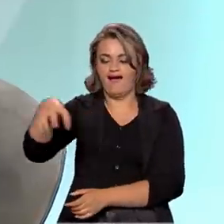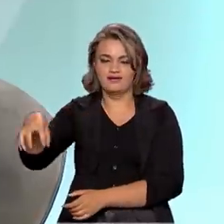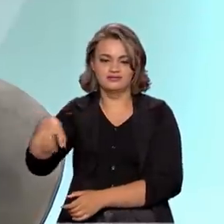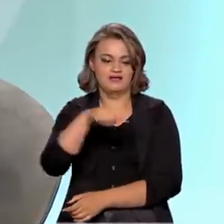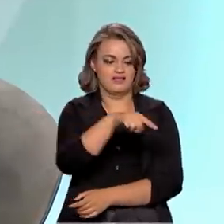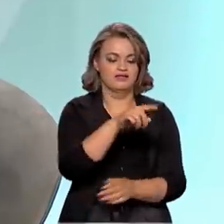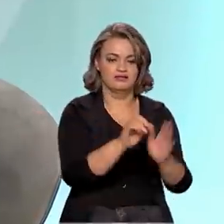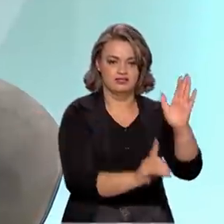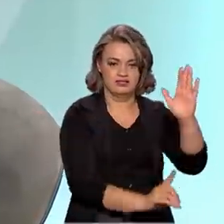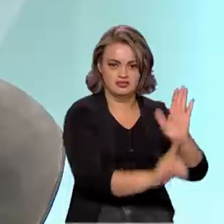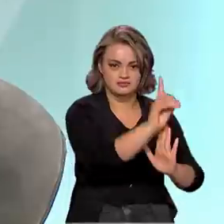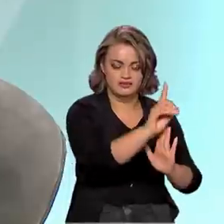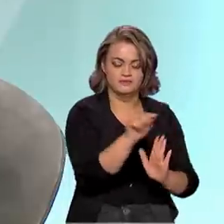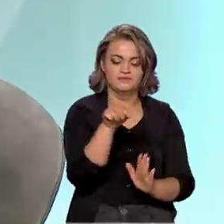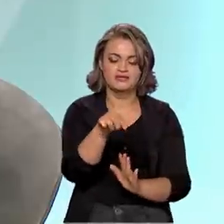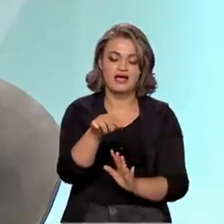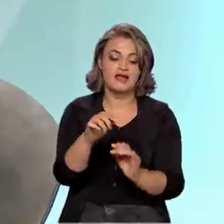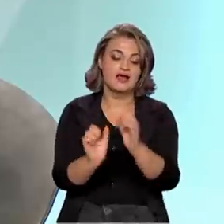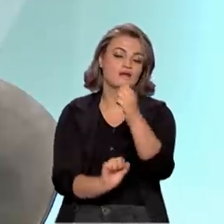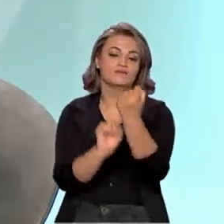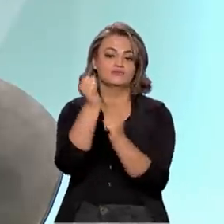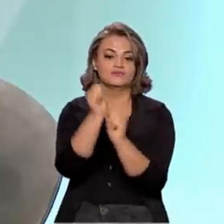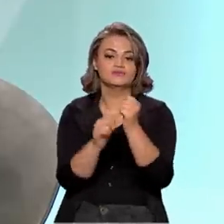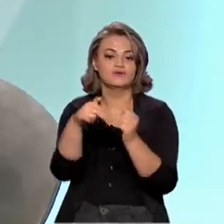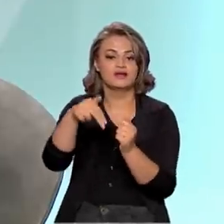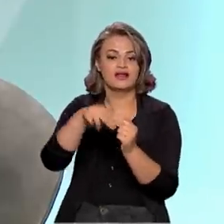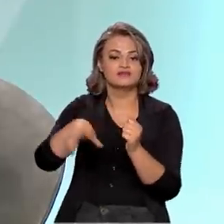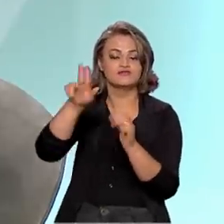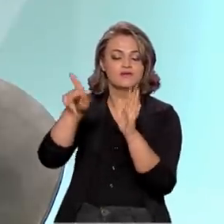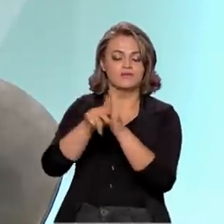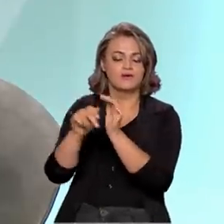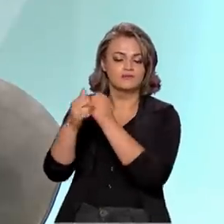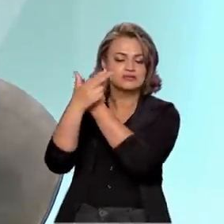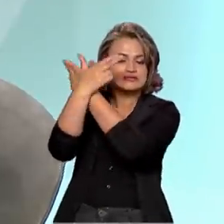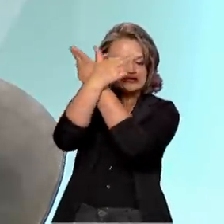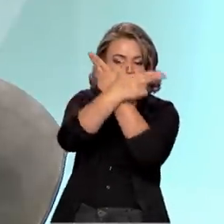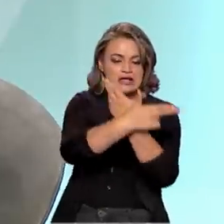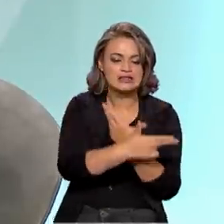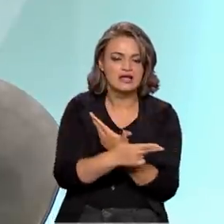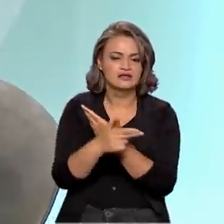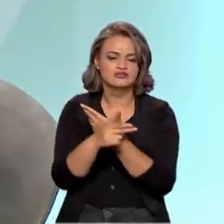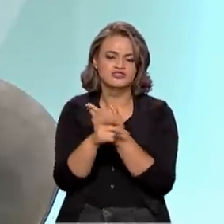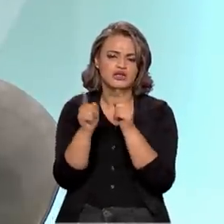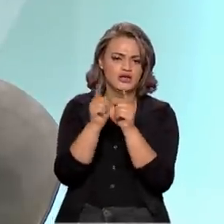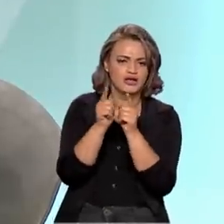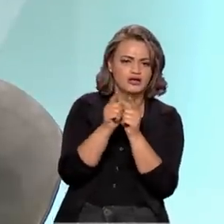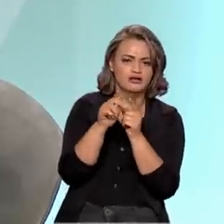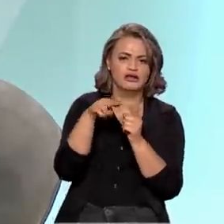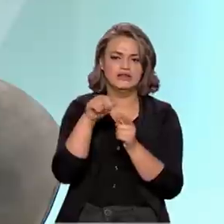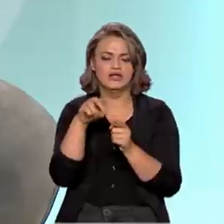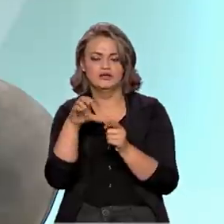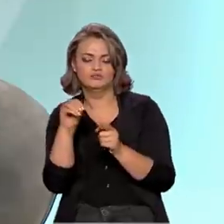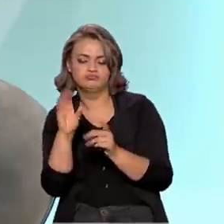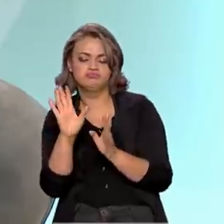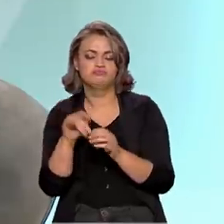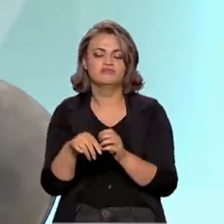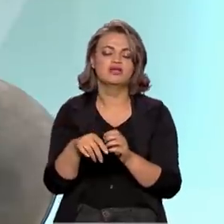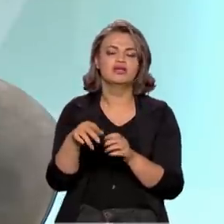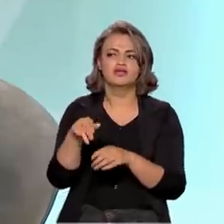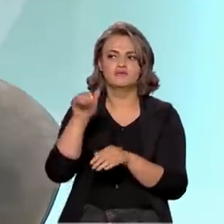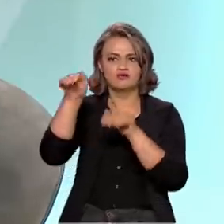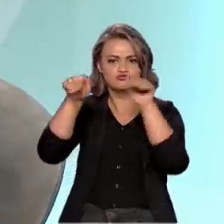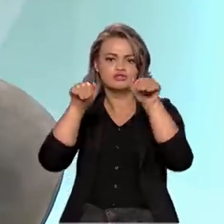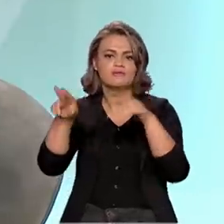infraestrutura. A produção nacional de satélites e nanossatélites. E eu quero usar muitas universidades para isso,